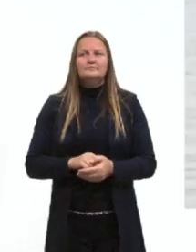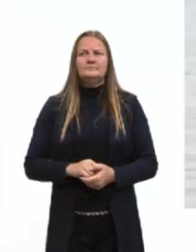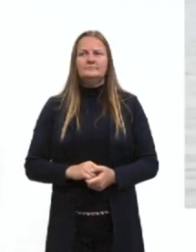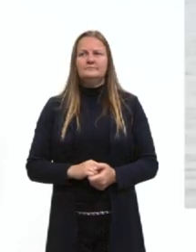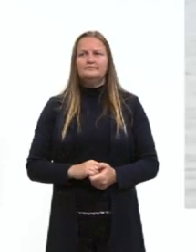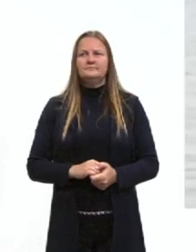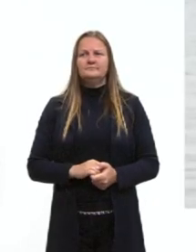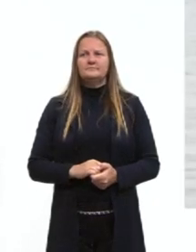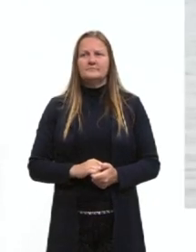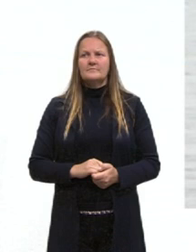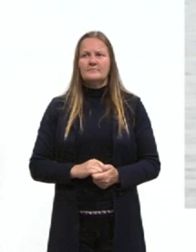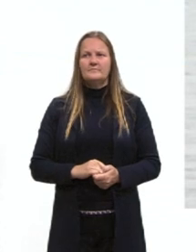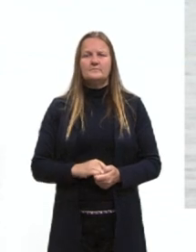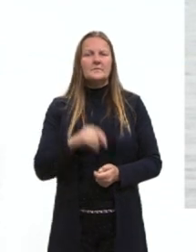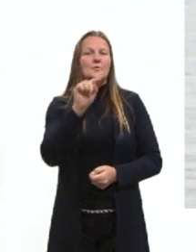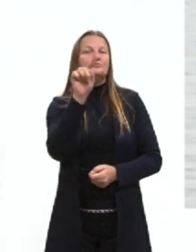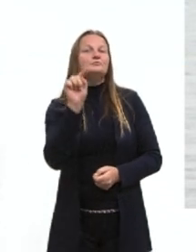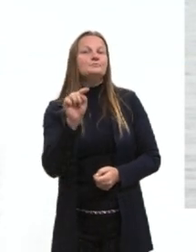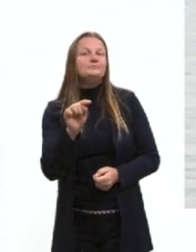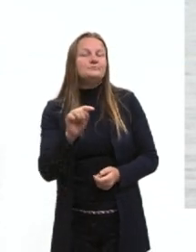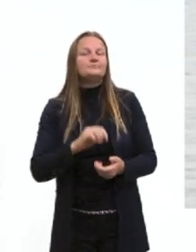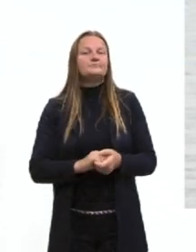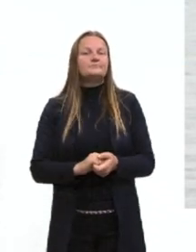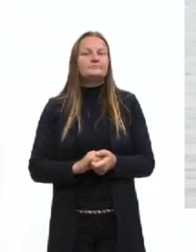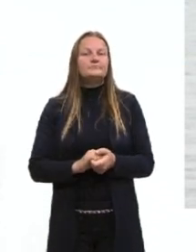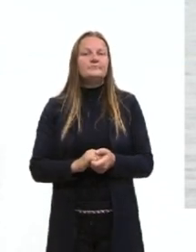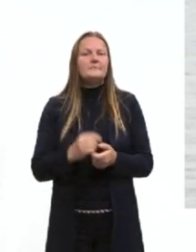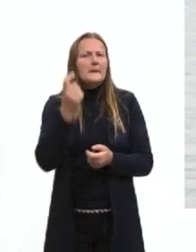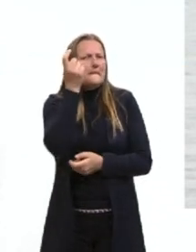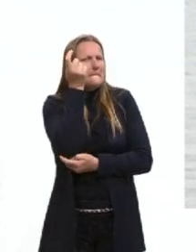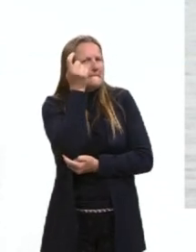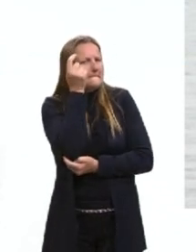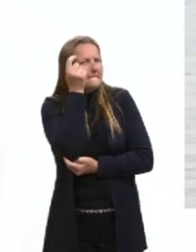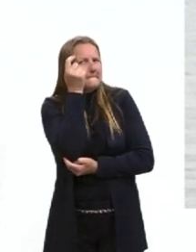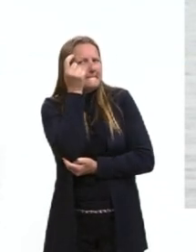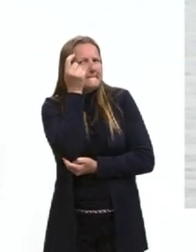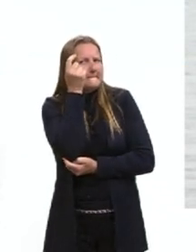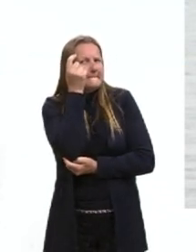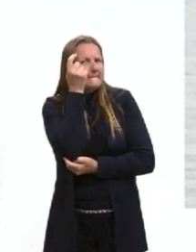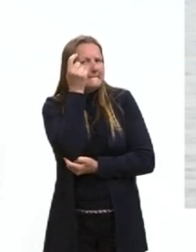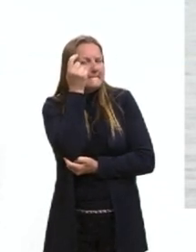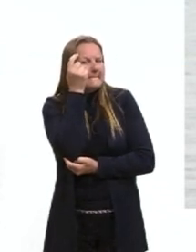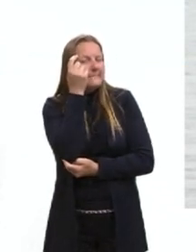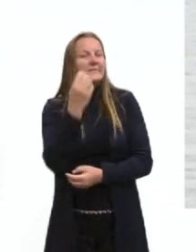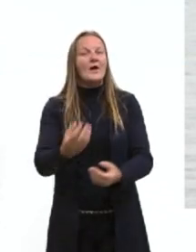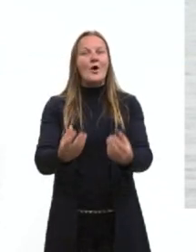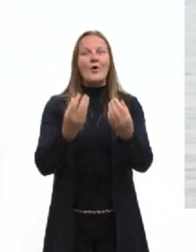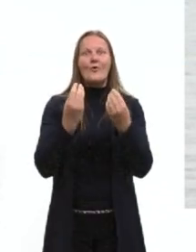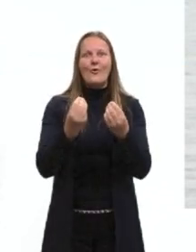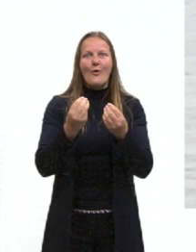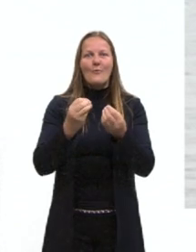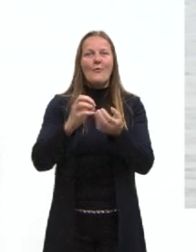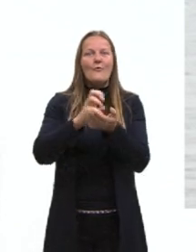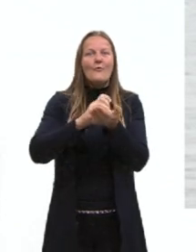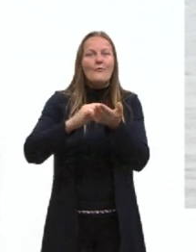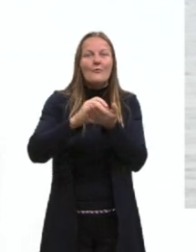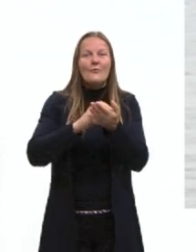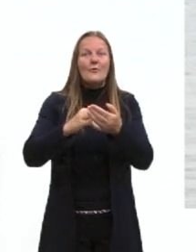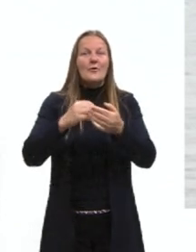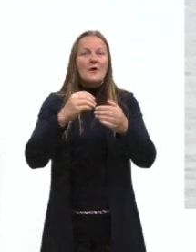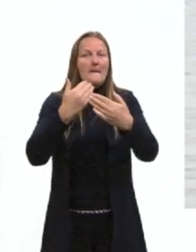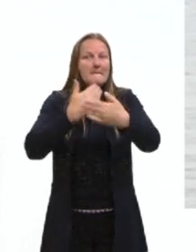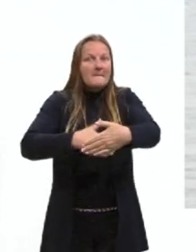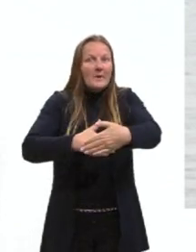trazendo aí aquela pulguinha atrás da orelha, fazendo aquele questionamento, que é como resolver as